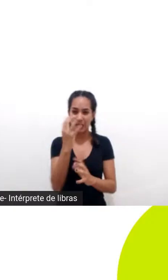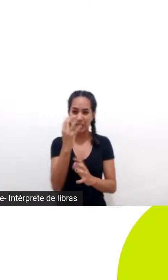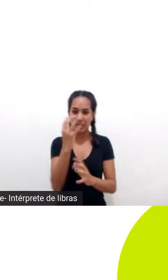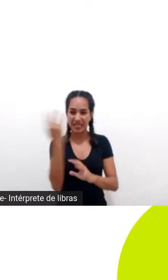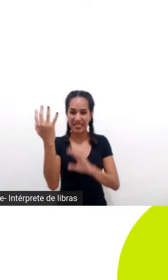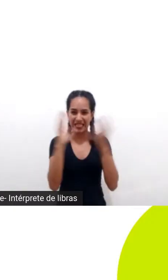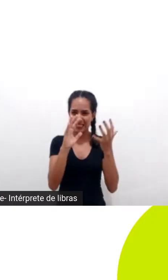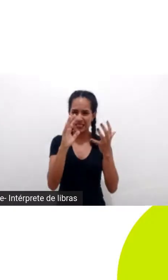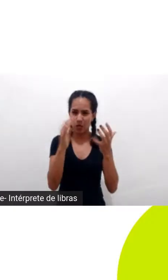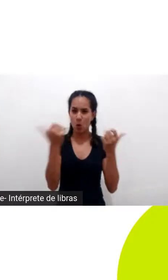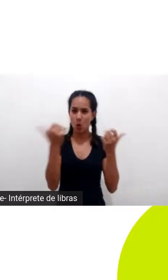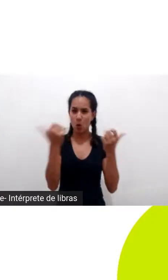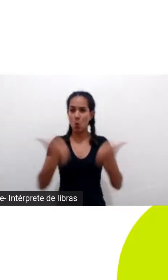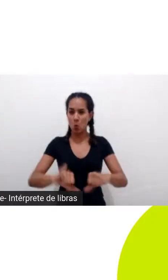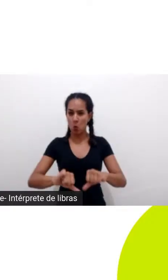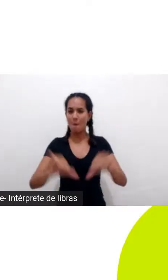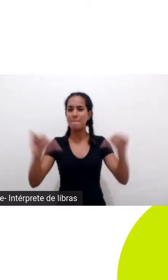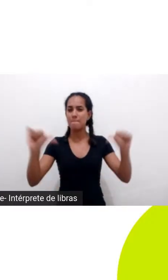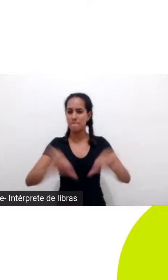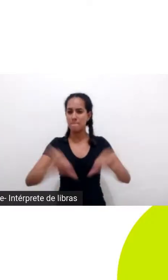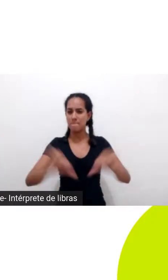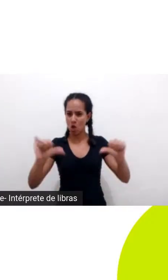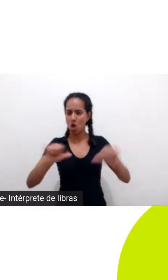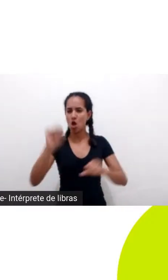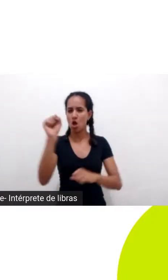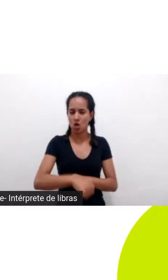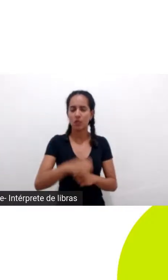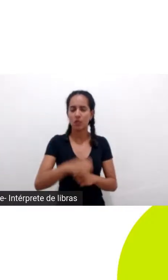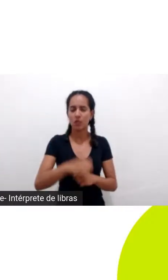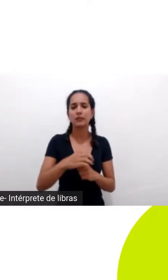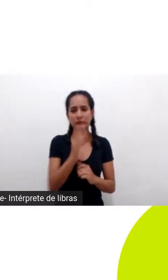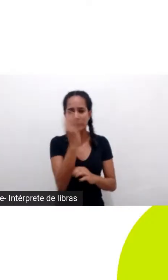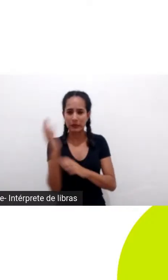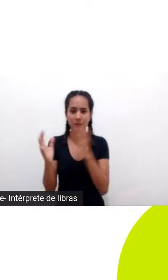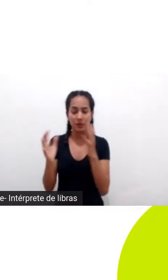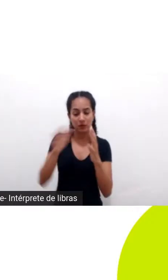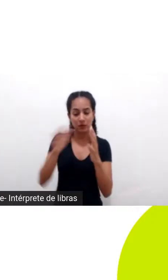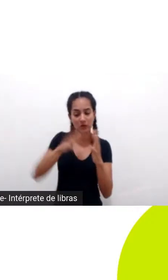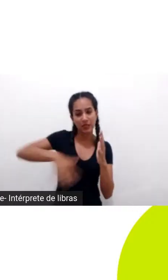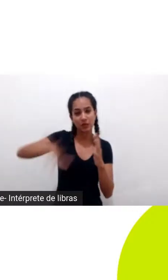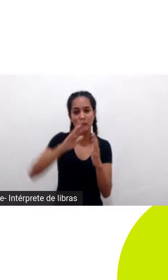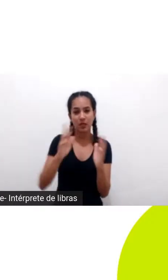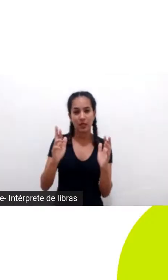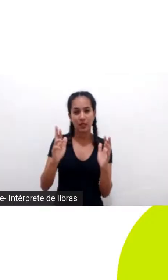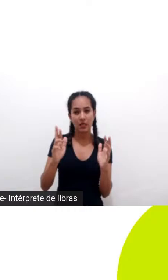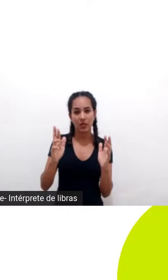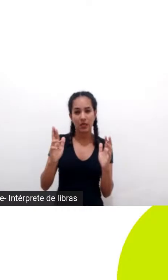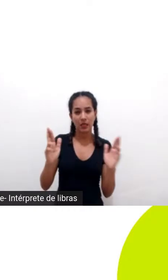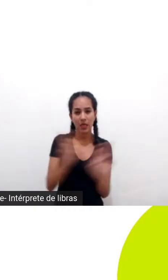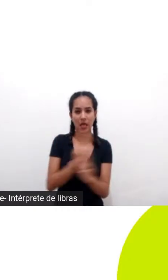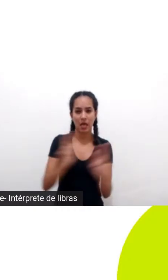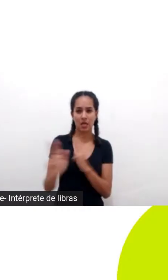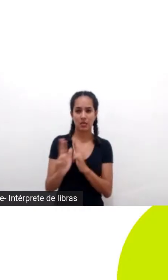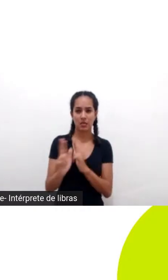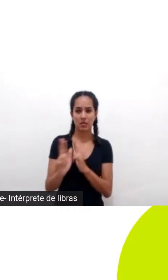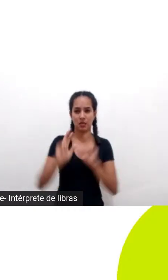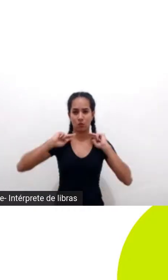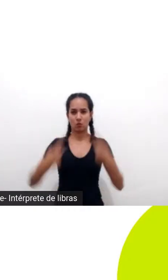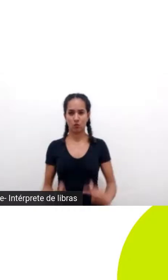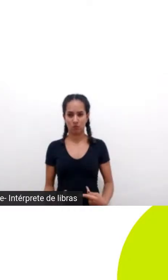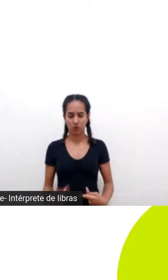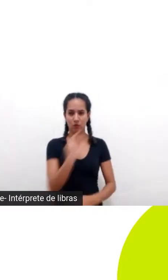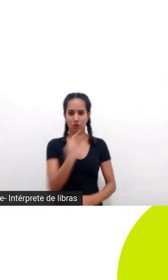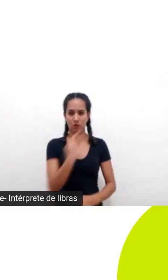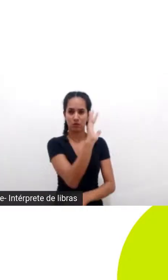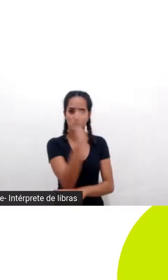ela está o cerne da crise climática e da crise ambiental está na nossa relação com o resto da natureza e eu repito a minha frase